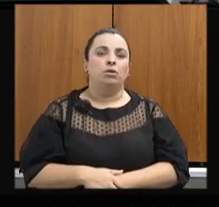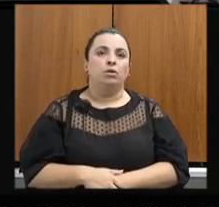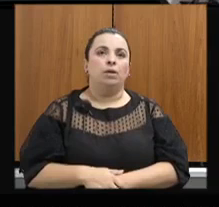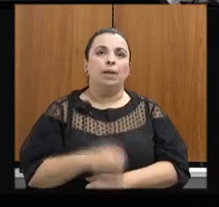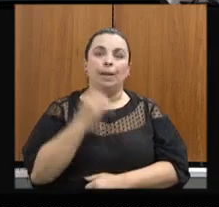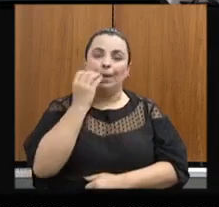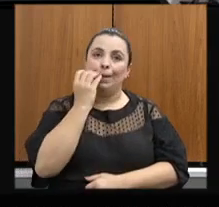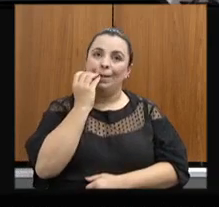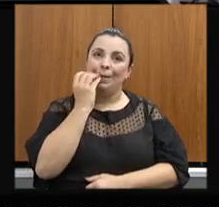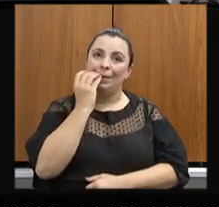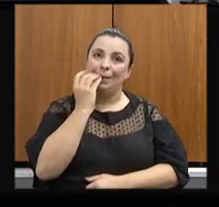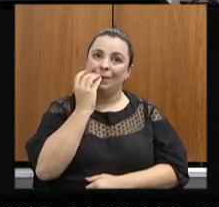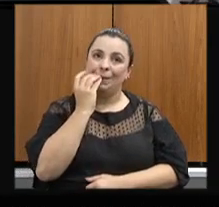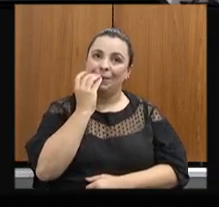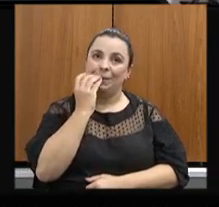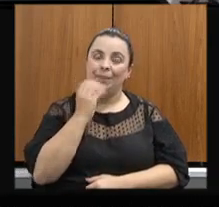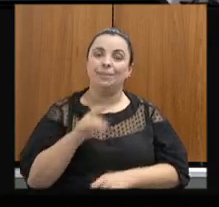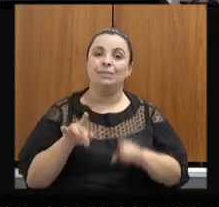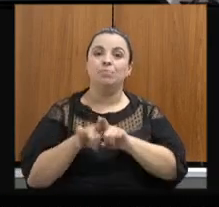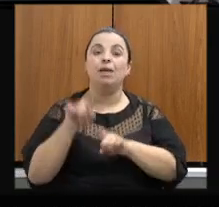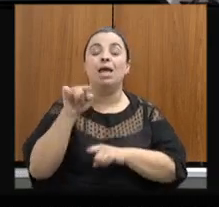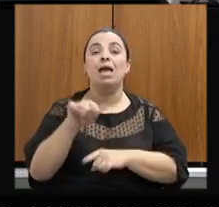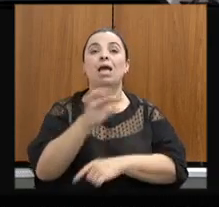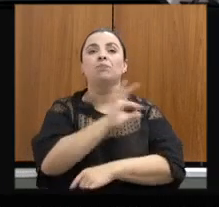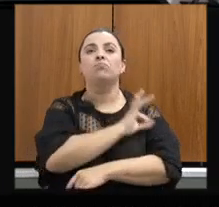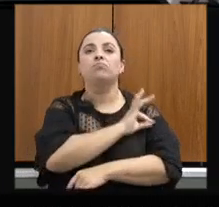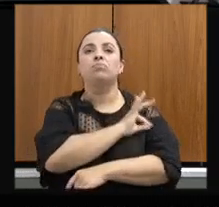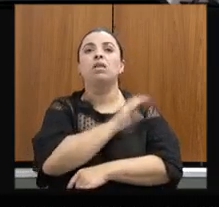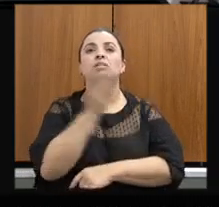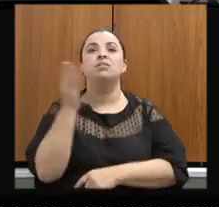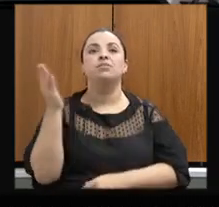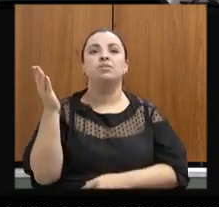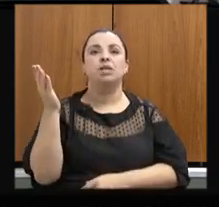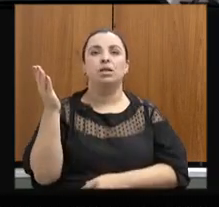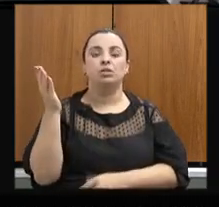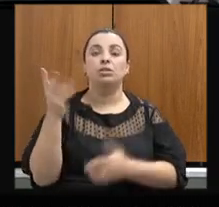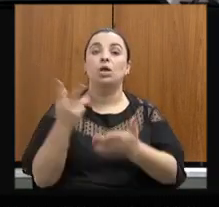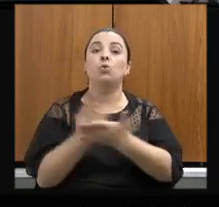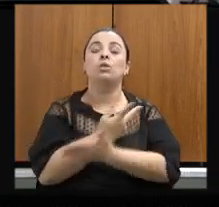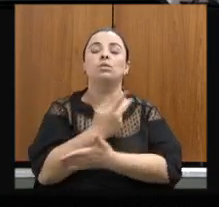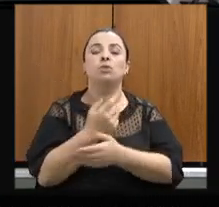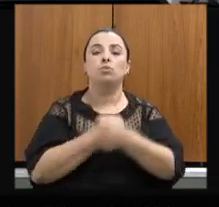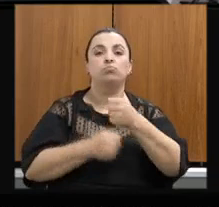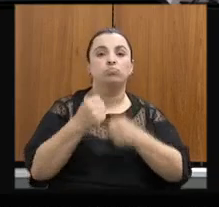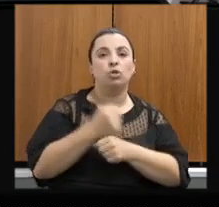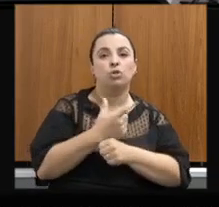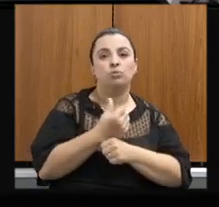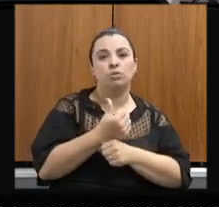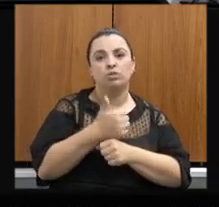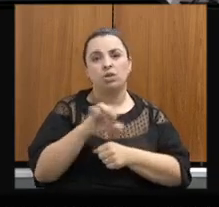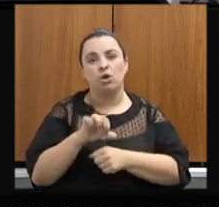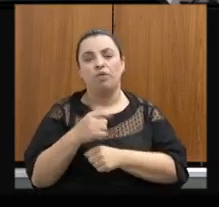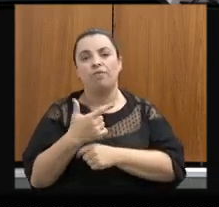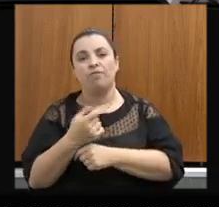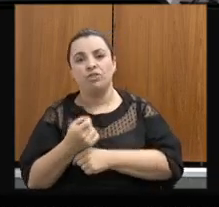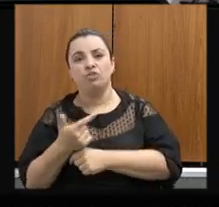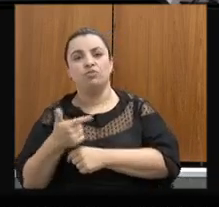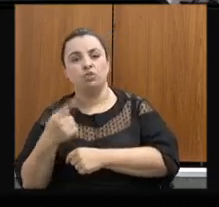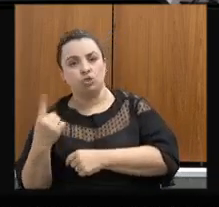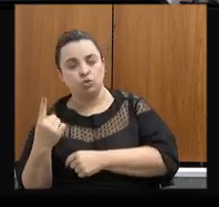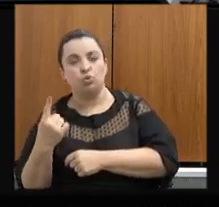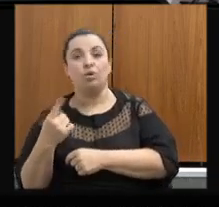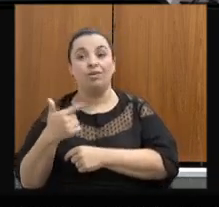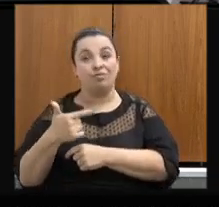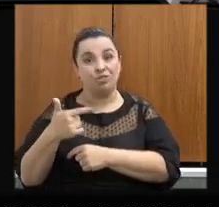além disso, essas são as fiscalizações que nós realizamos nos anos de 2019, 2021 e 2022,